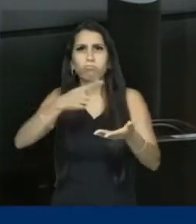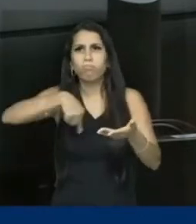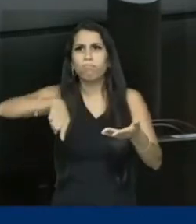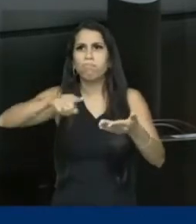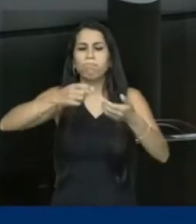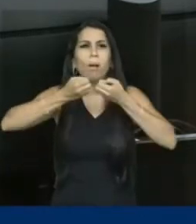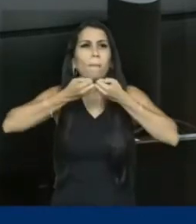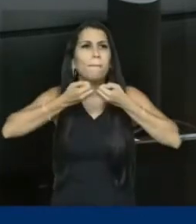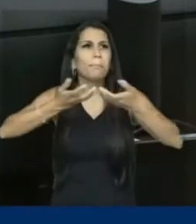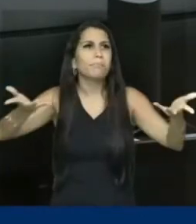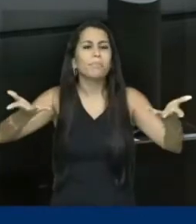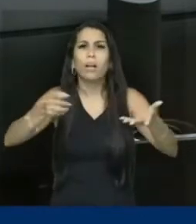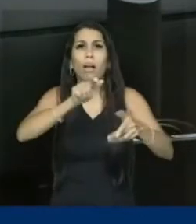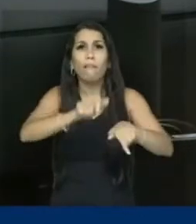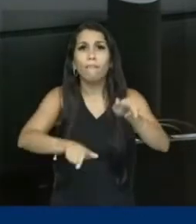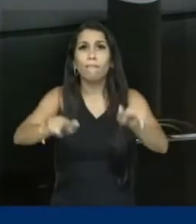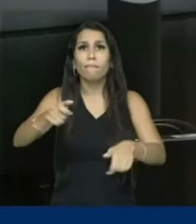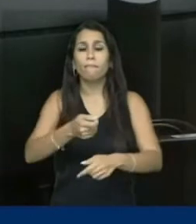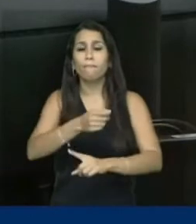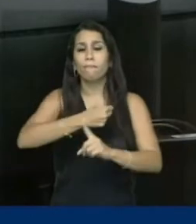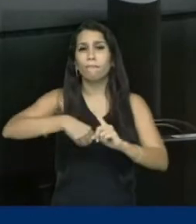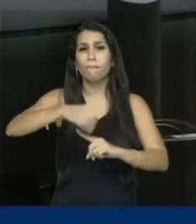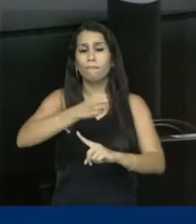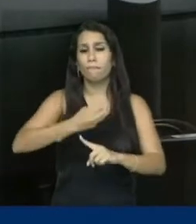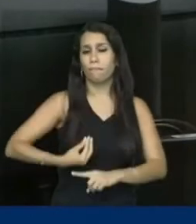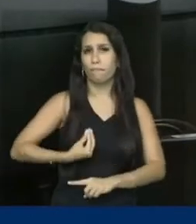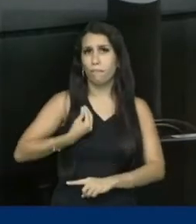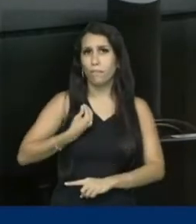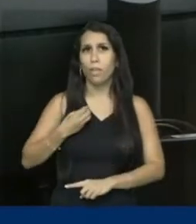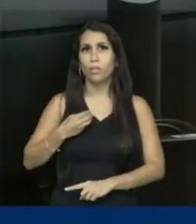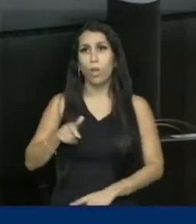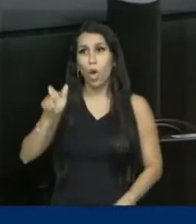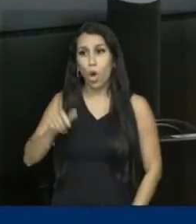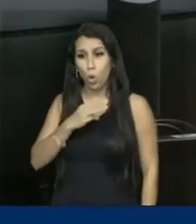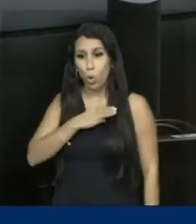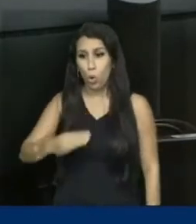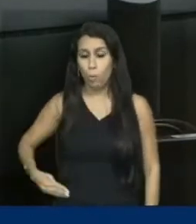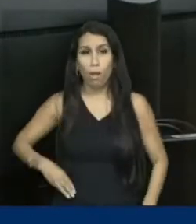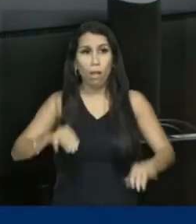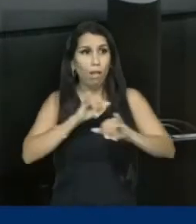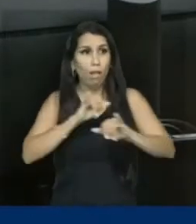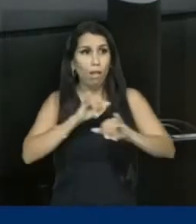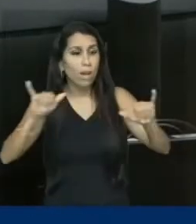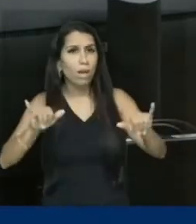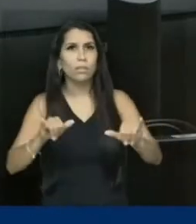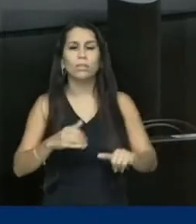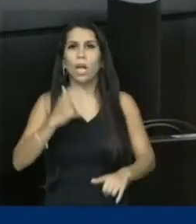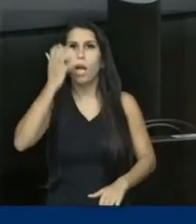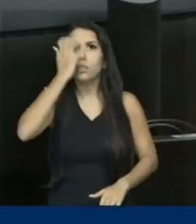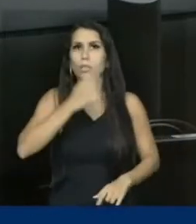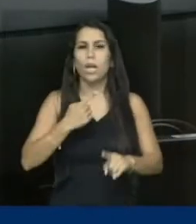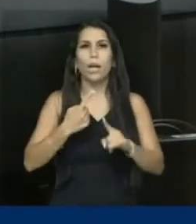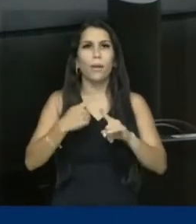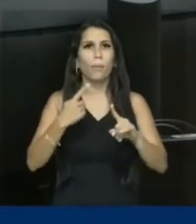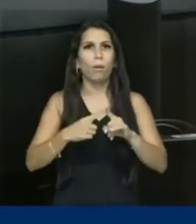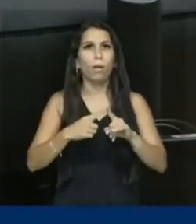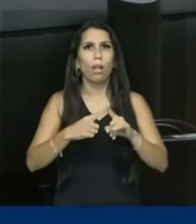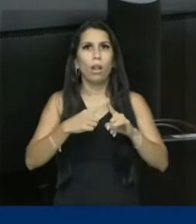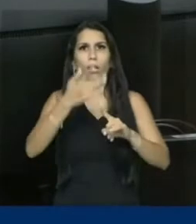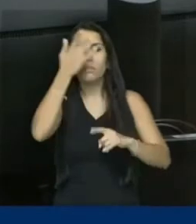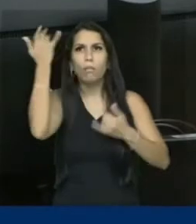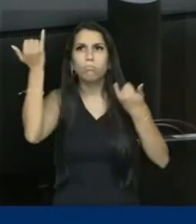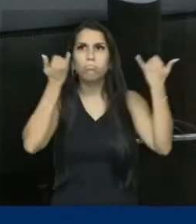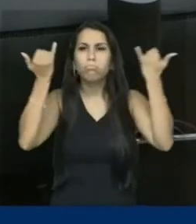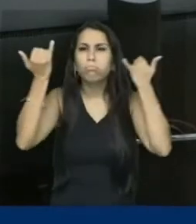social concreta na vida da população. Quando proferidas, elas ganham peso e relevância em função de